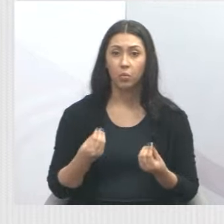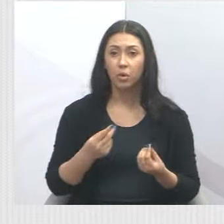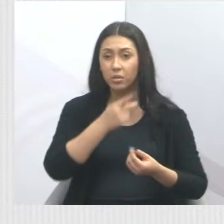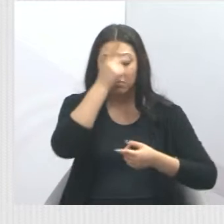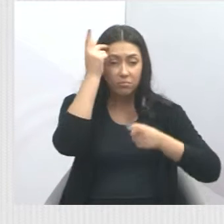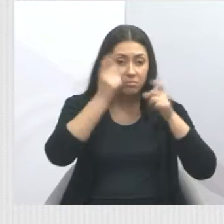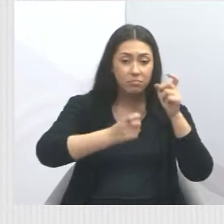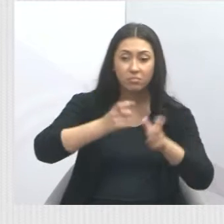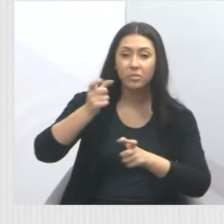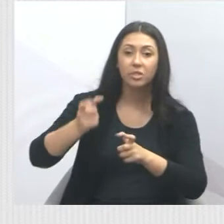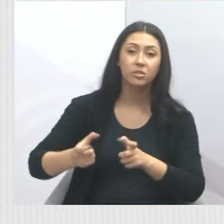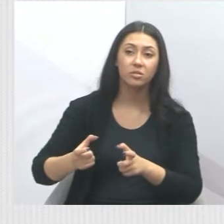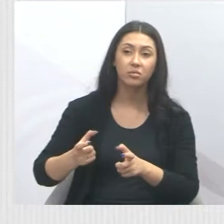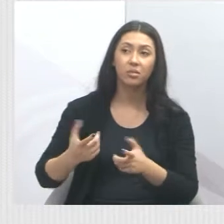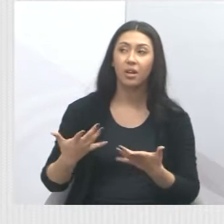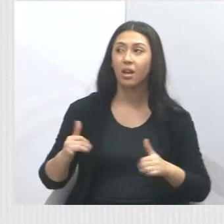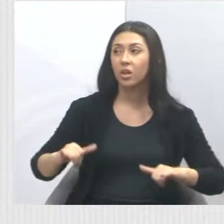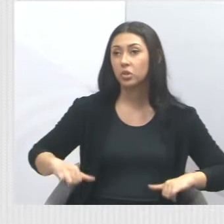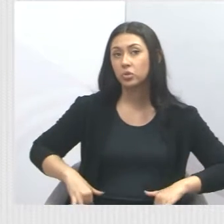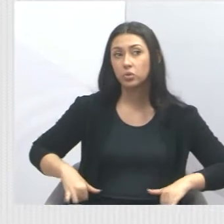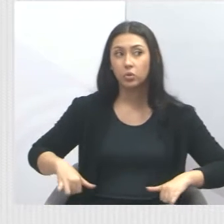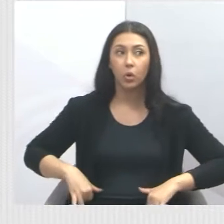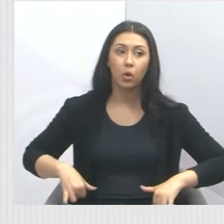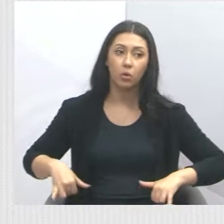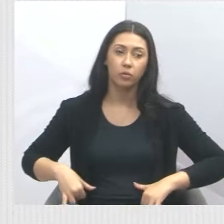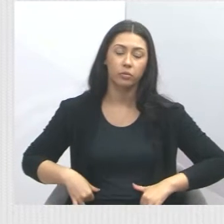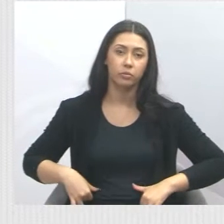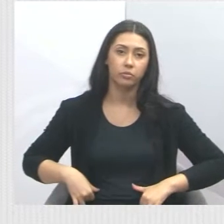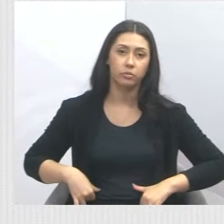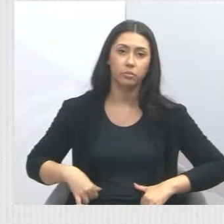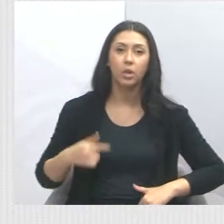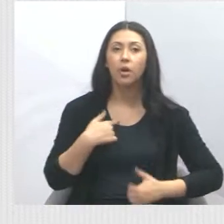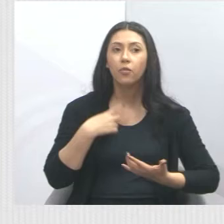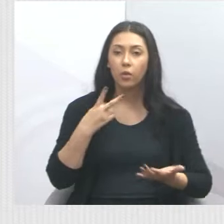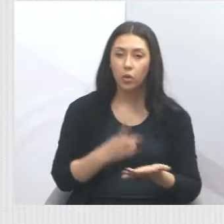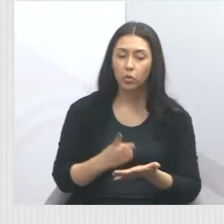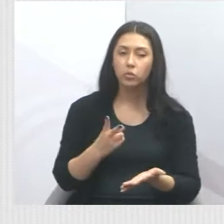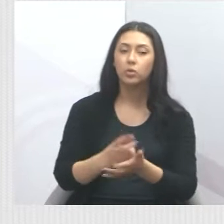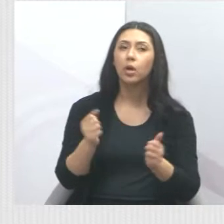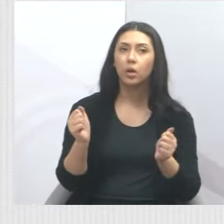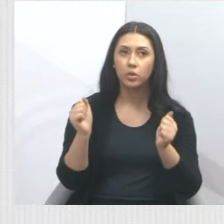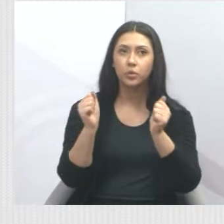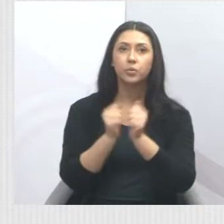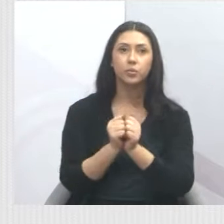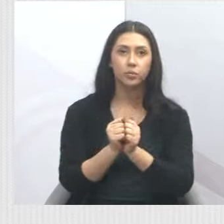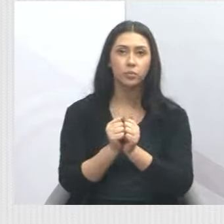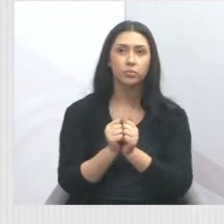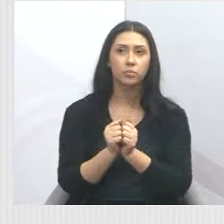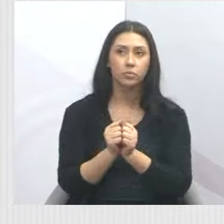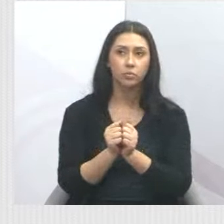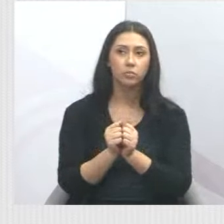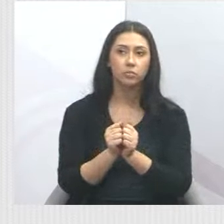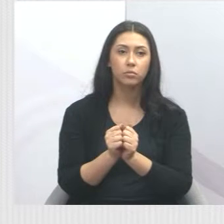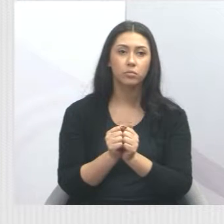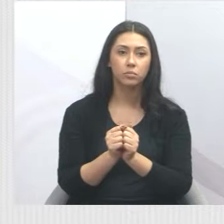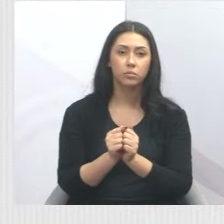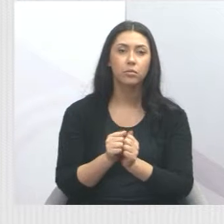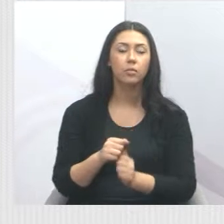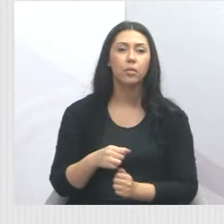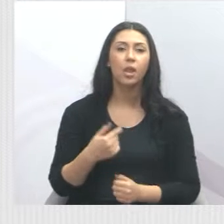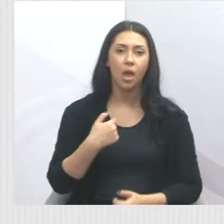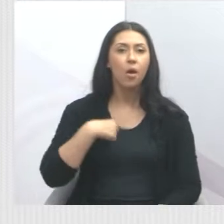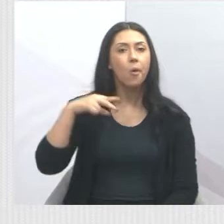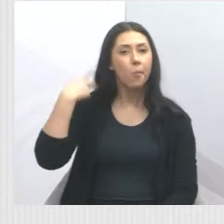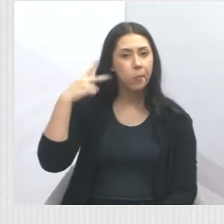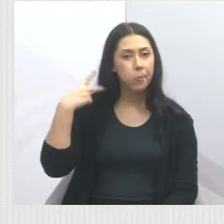moradores ali da região sofram com esse mau cheiro. Vou continuar acompanhando esse inquérito civil como vereador e advogado